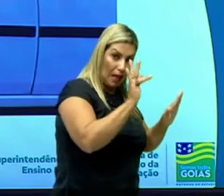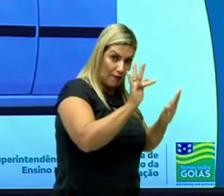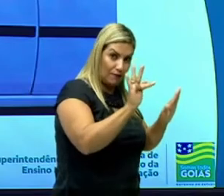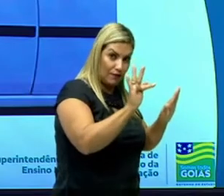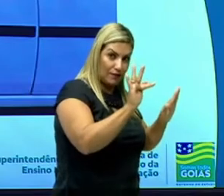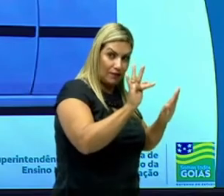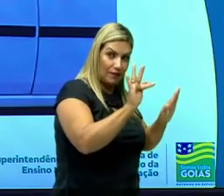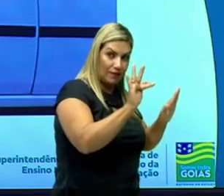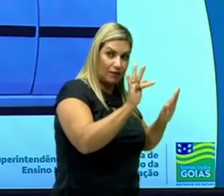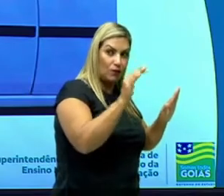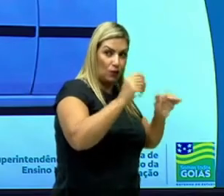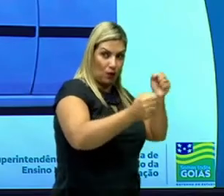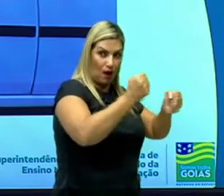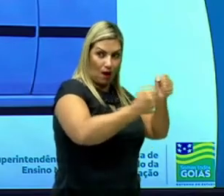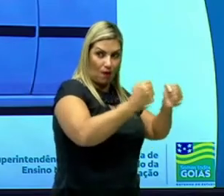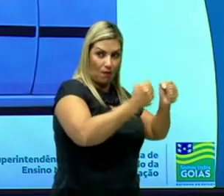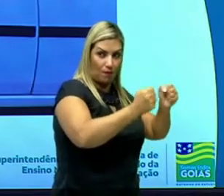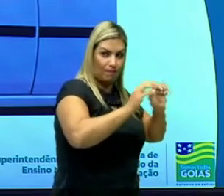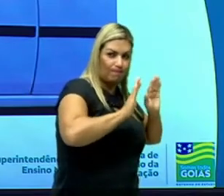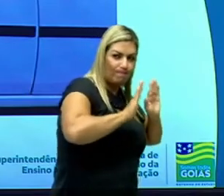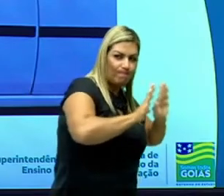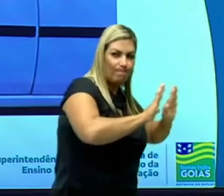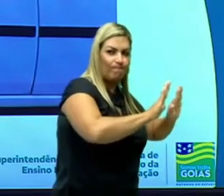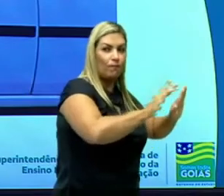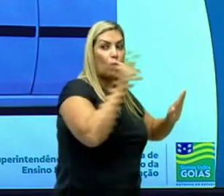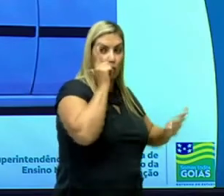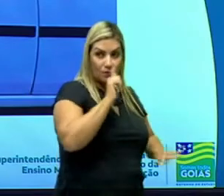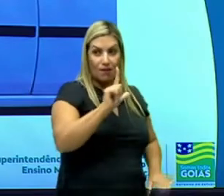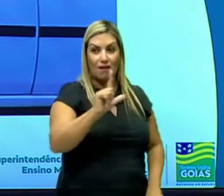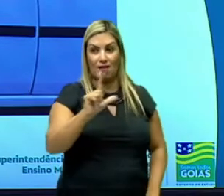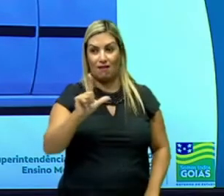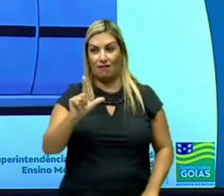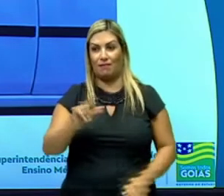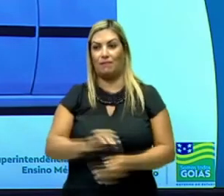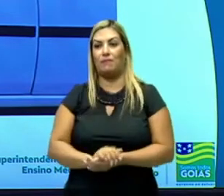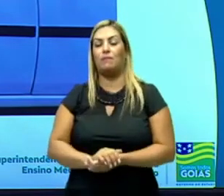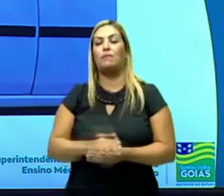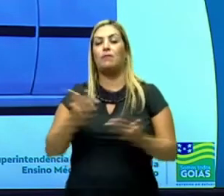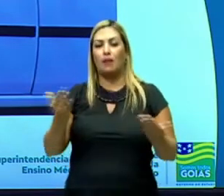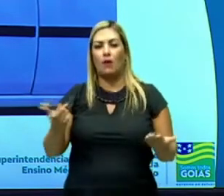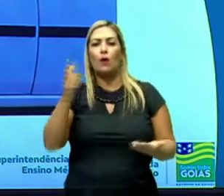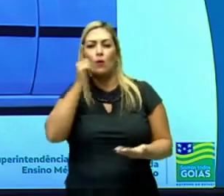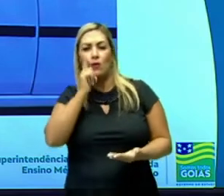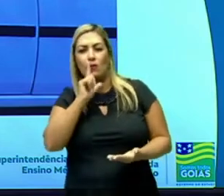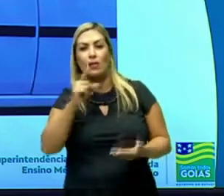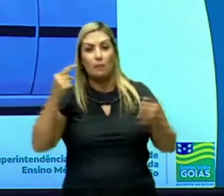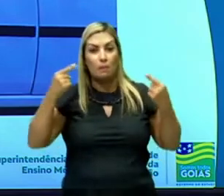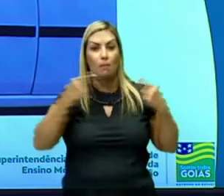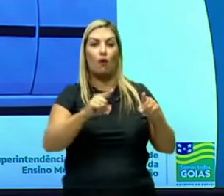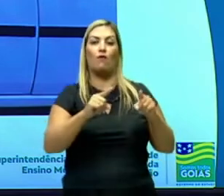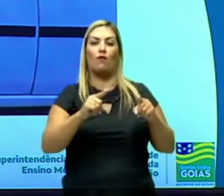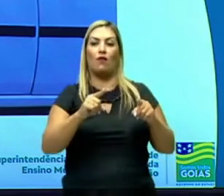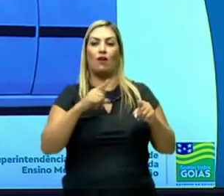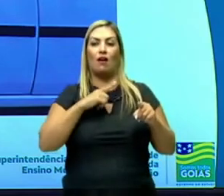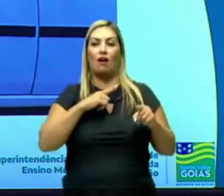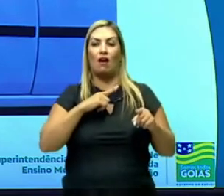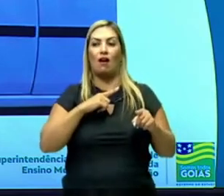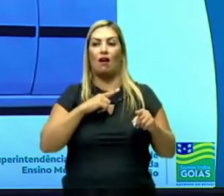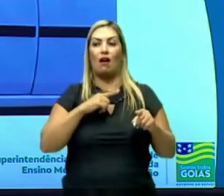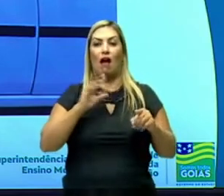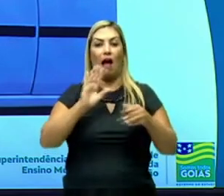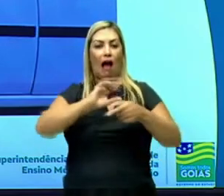F no carro. E ela consegue deslocar esse carro. Logo, ela consegue provocar uma determinada